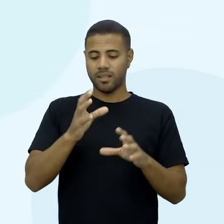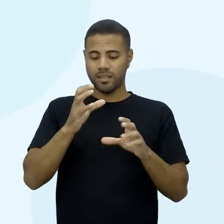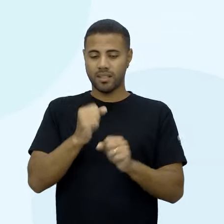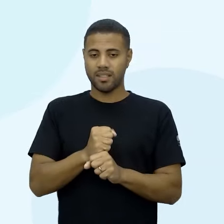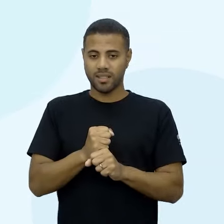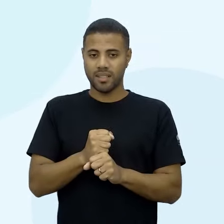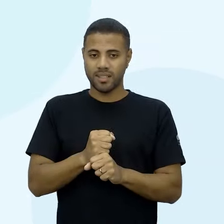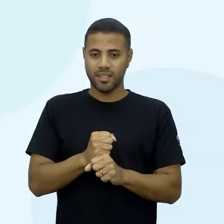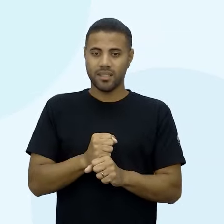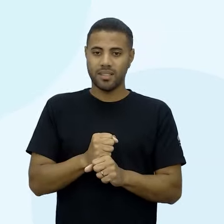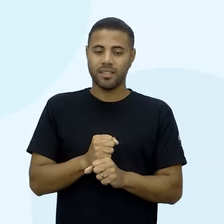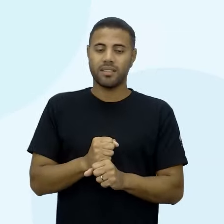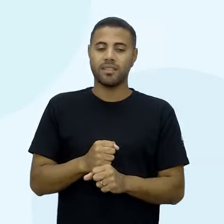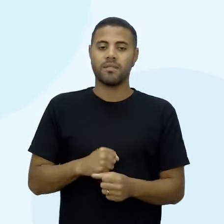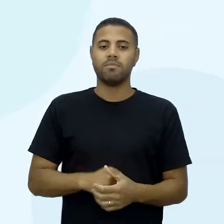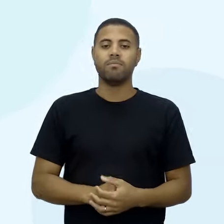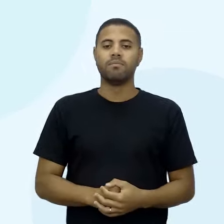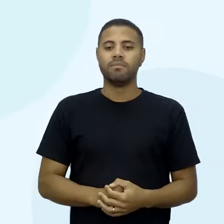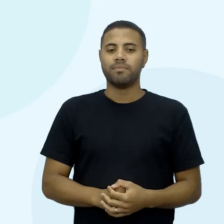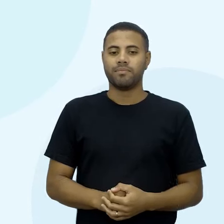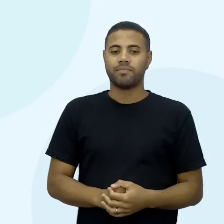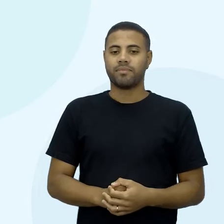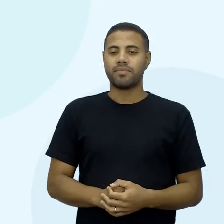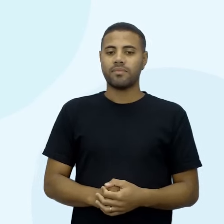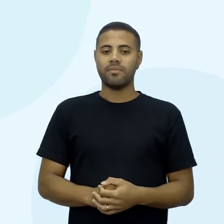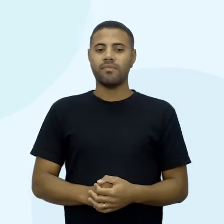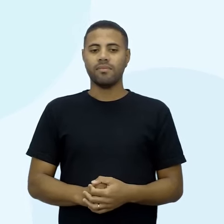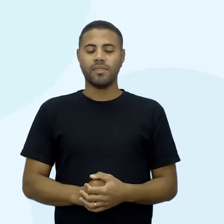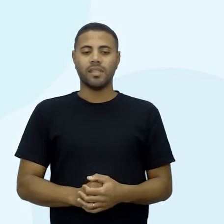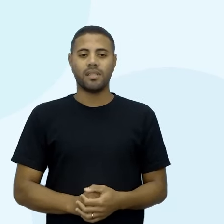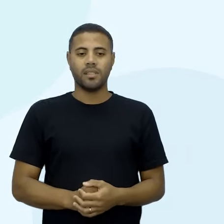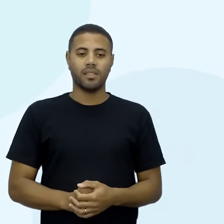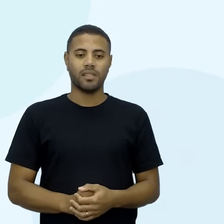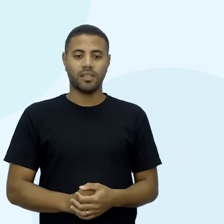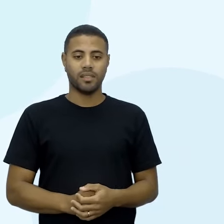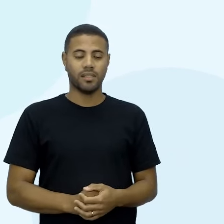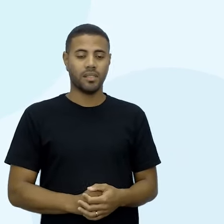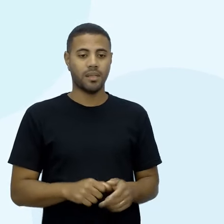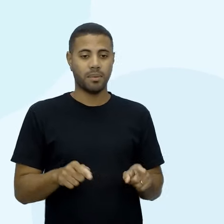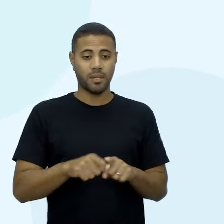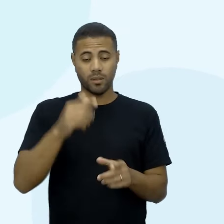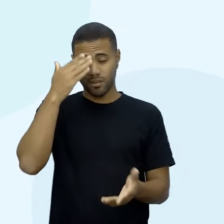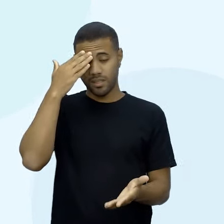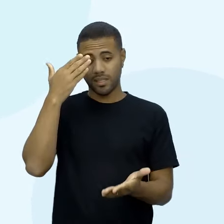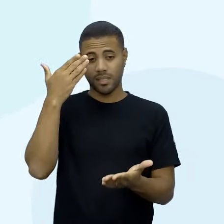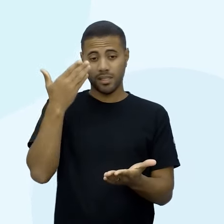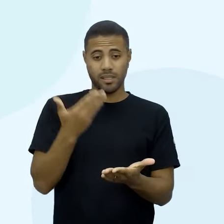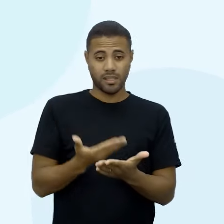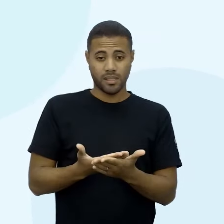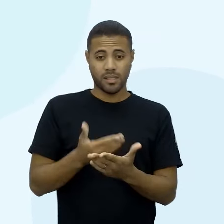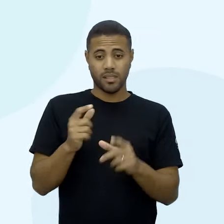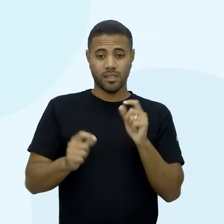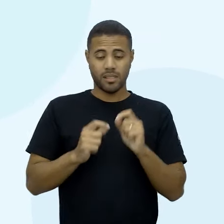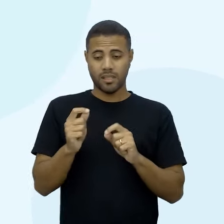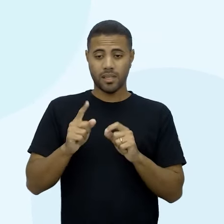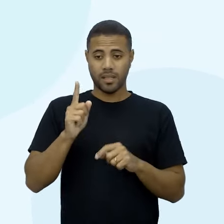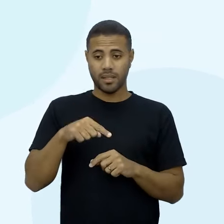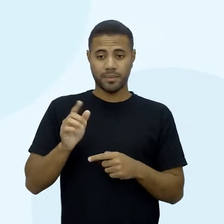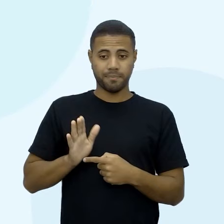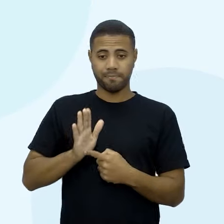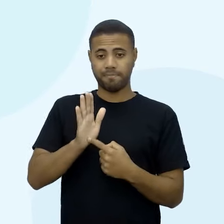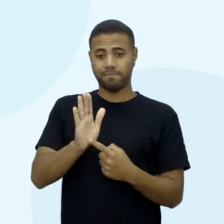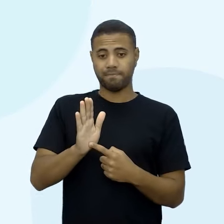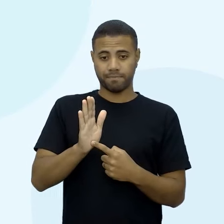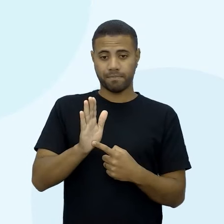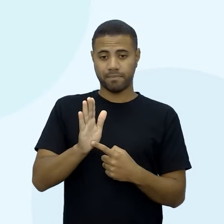dados reais. Veja que importante, né? Nível de confiança, tá? E aí, o nível de confiança, o que é? É a porcentagem